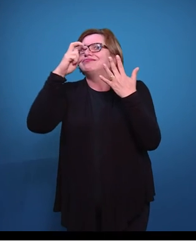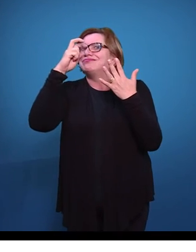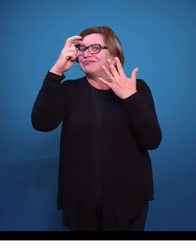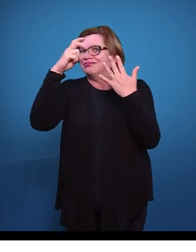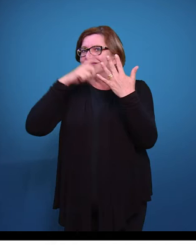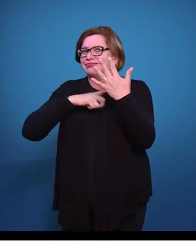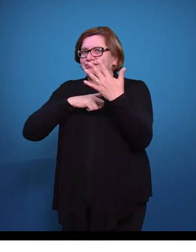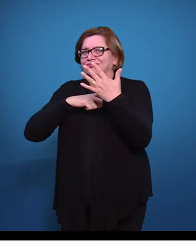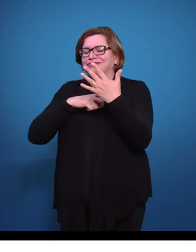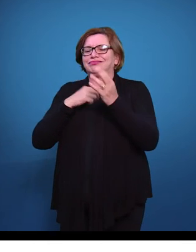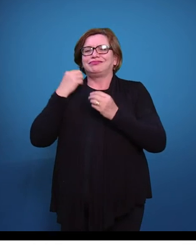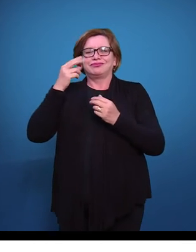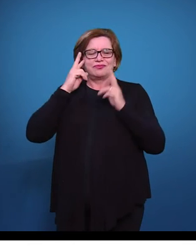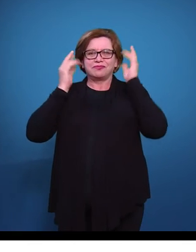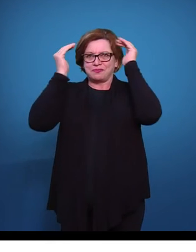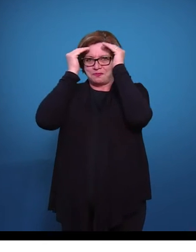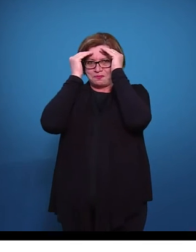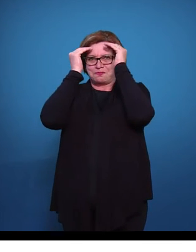esquema.